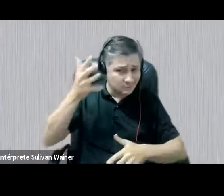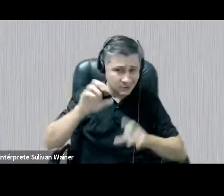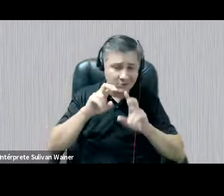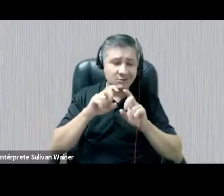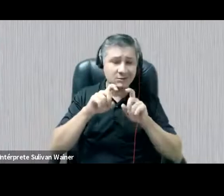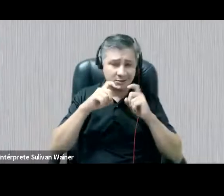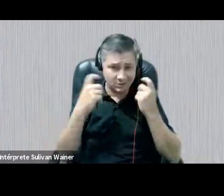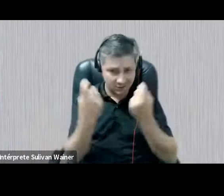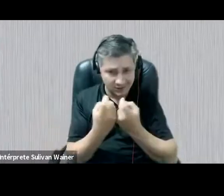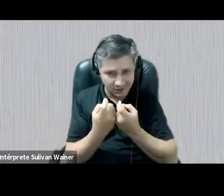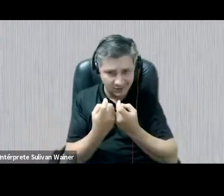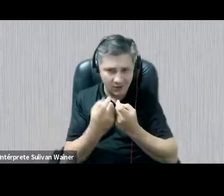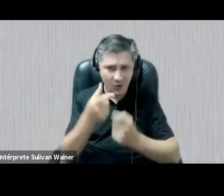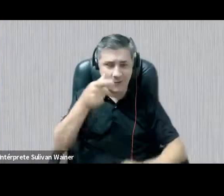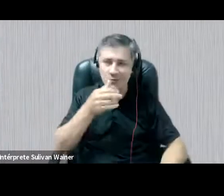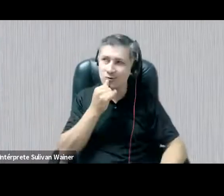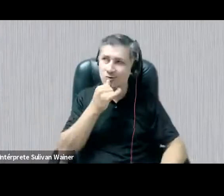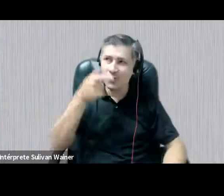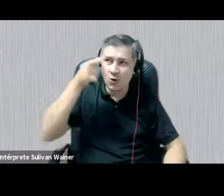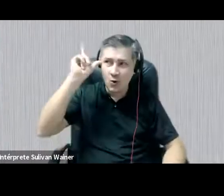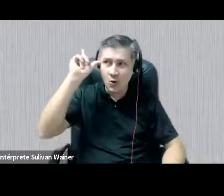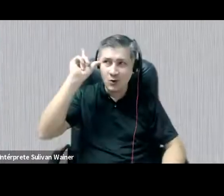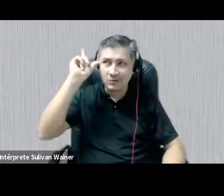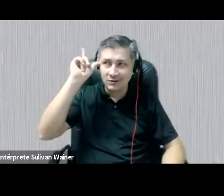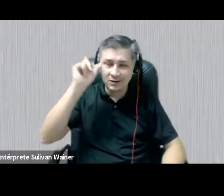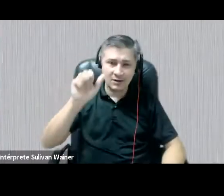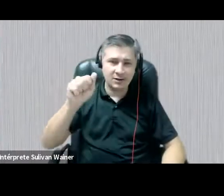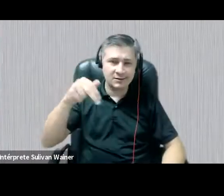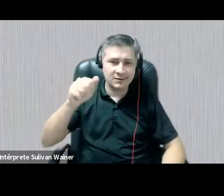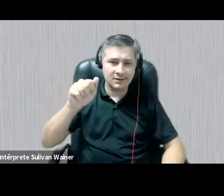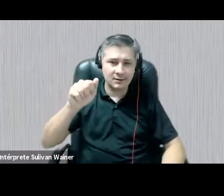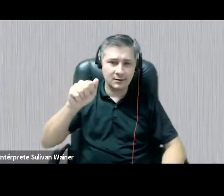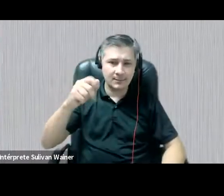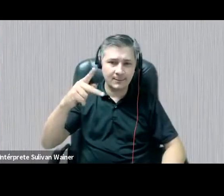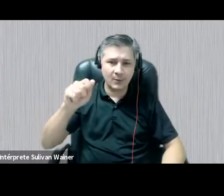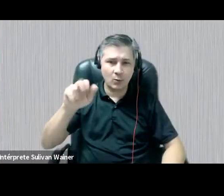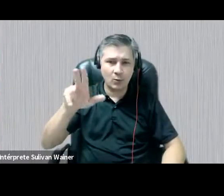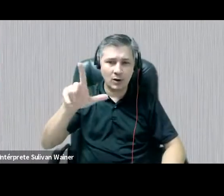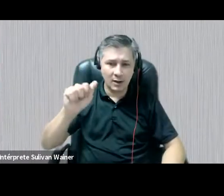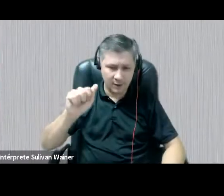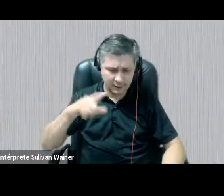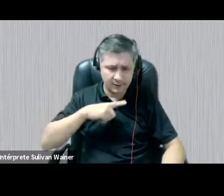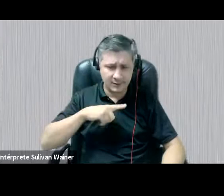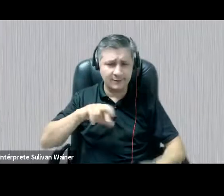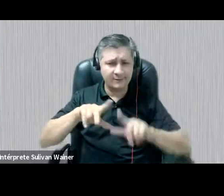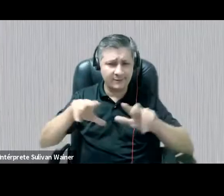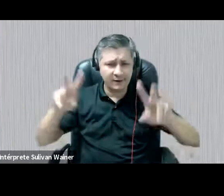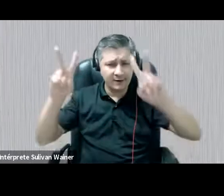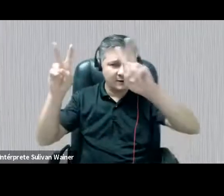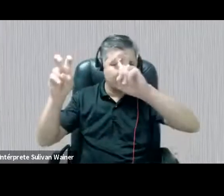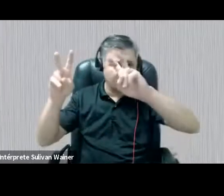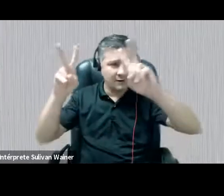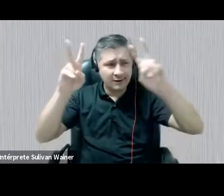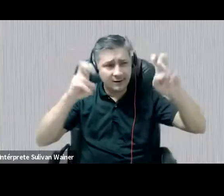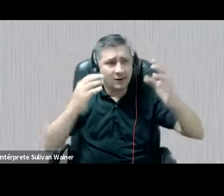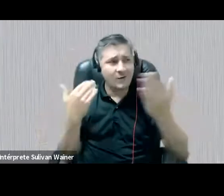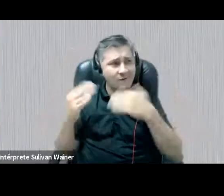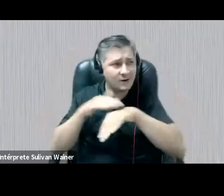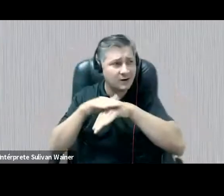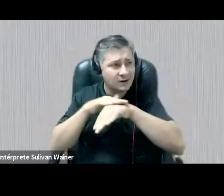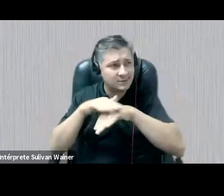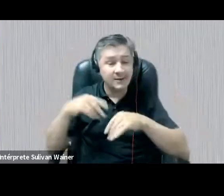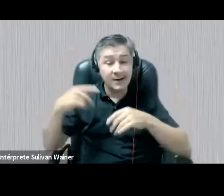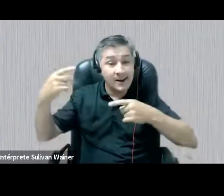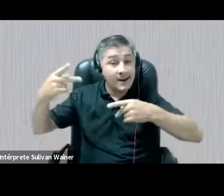Gênero, por exemplo, ontem na mesa redonda da Ana Paula Uziel, várias tendas nas rodas de conversas, as